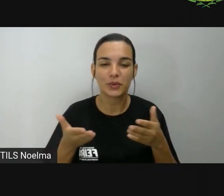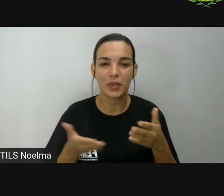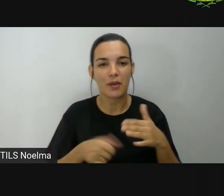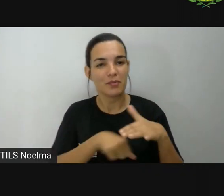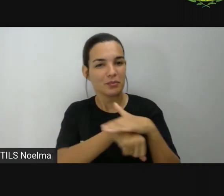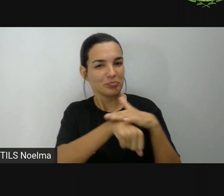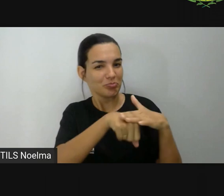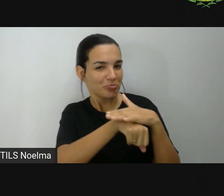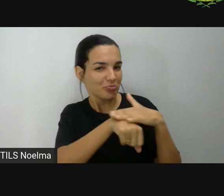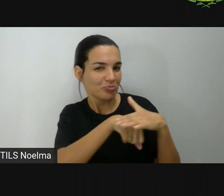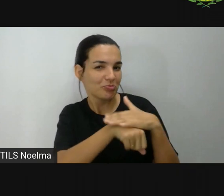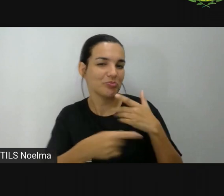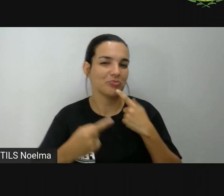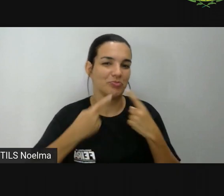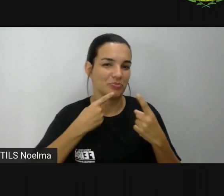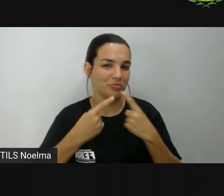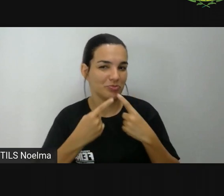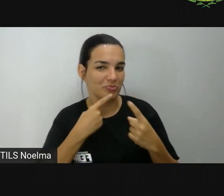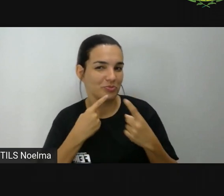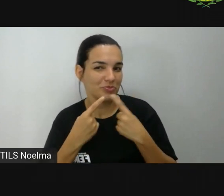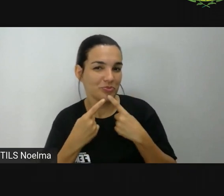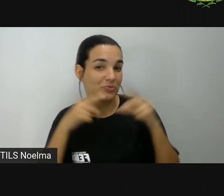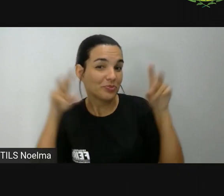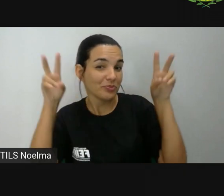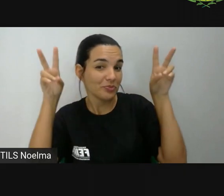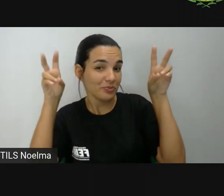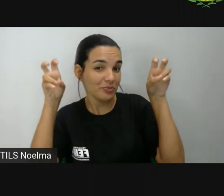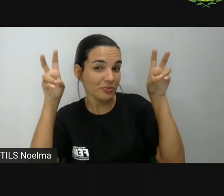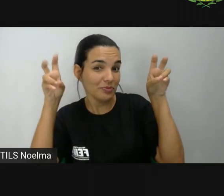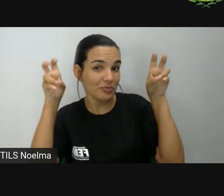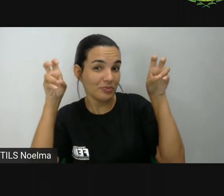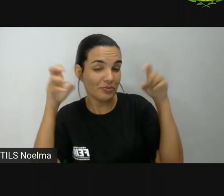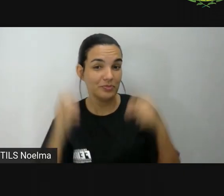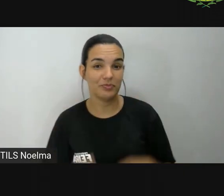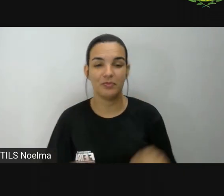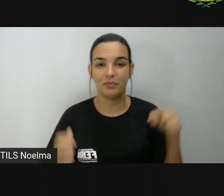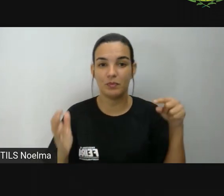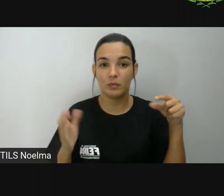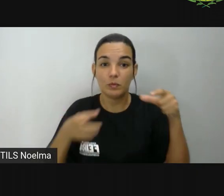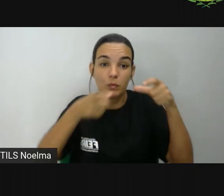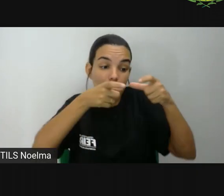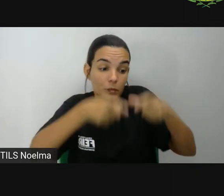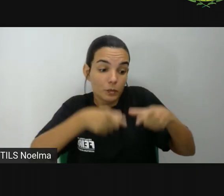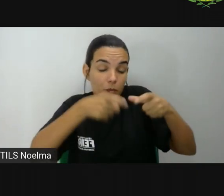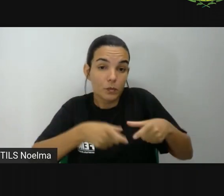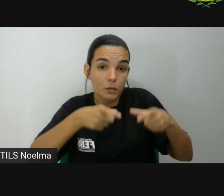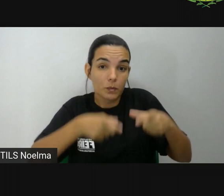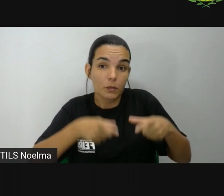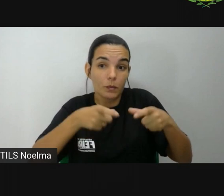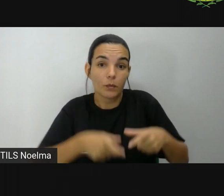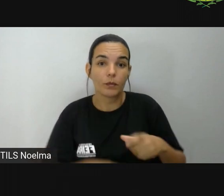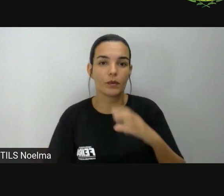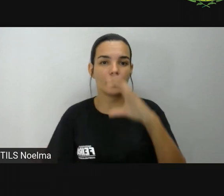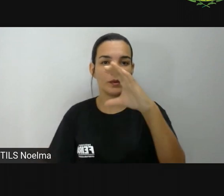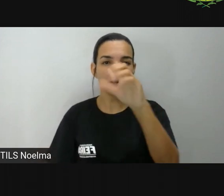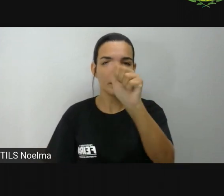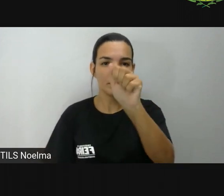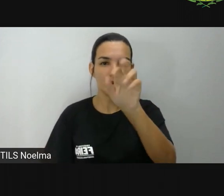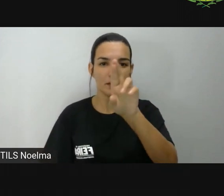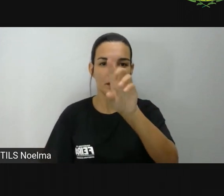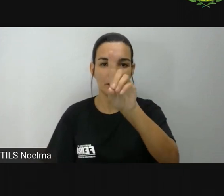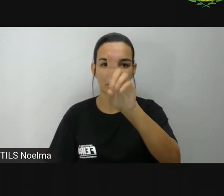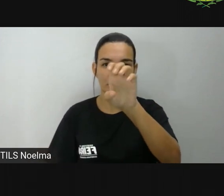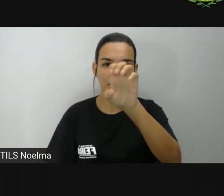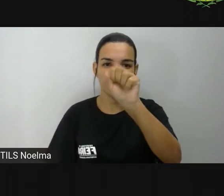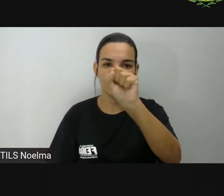pontos cardeais, um assunto aí que a gente vem vendo,